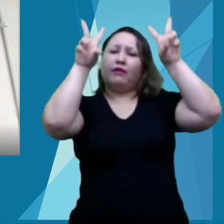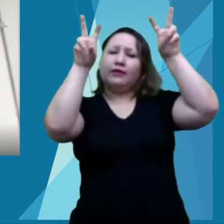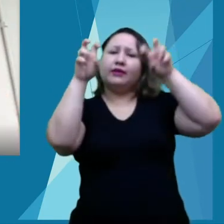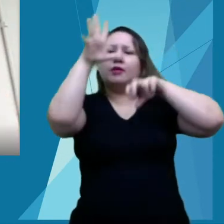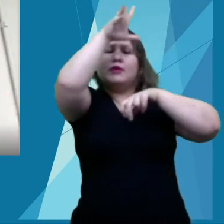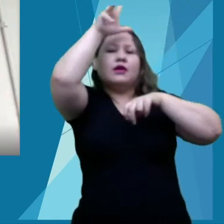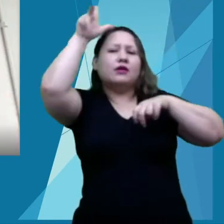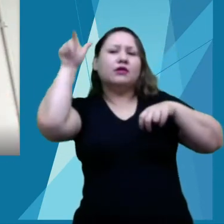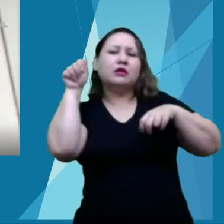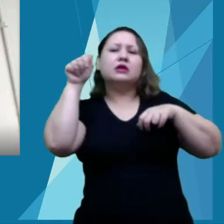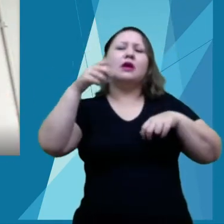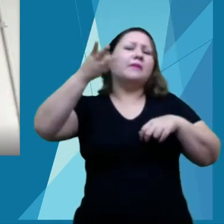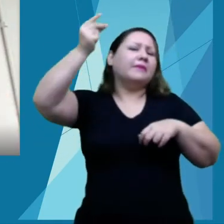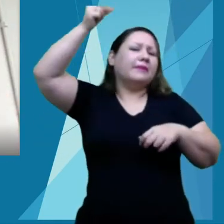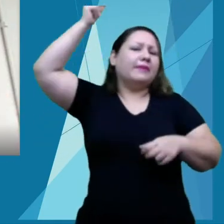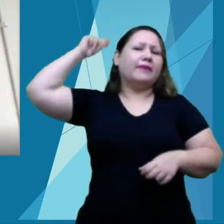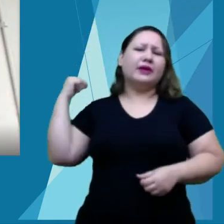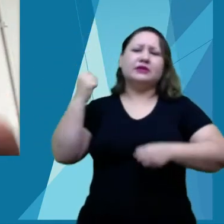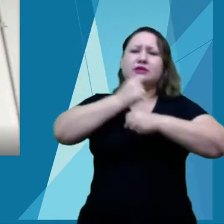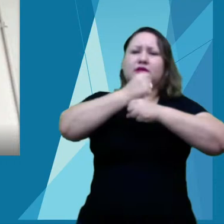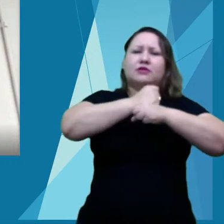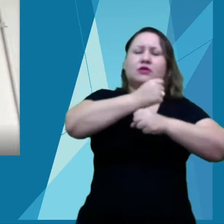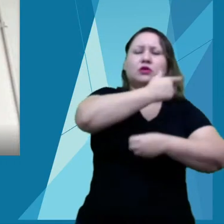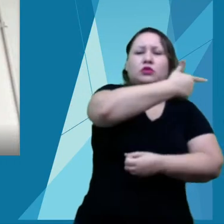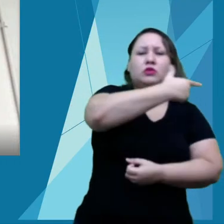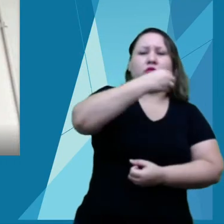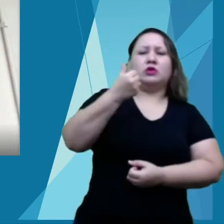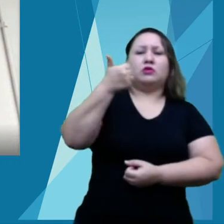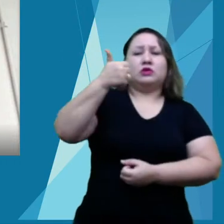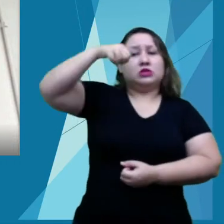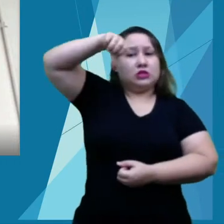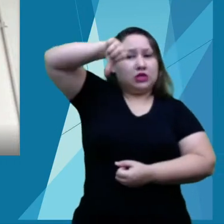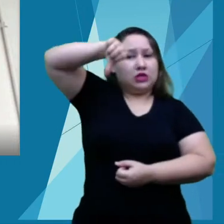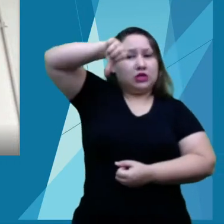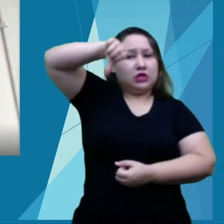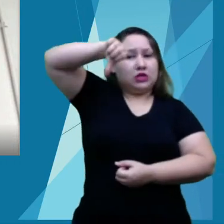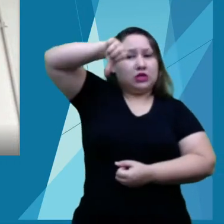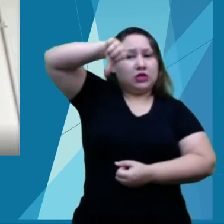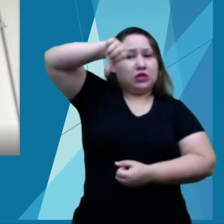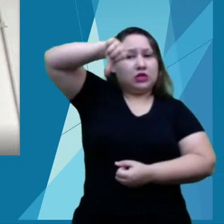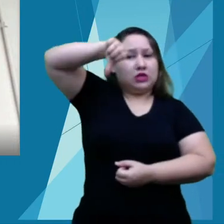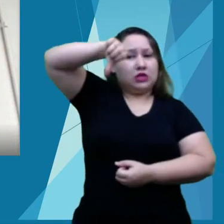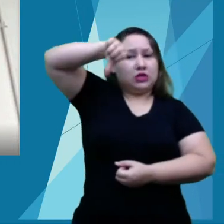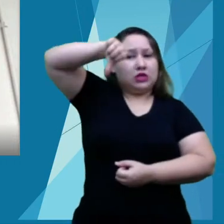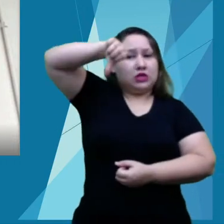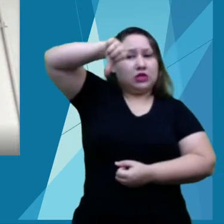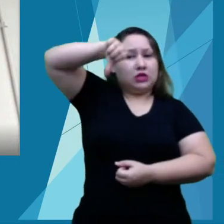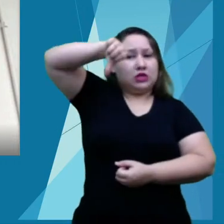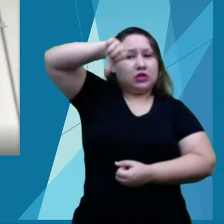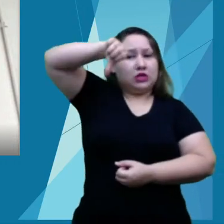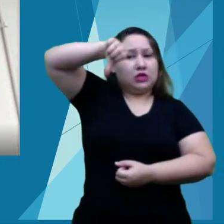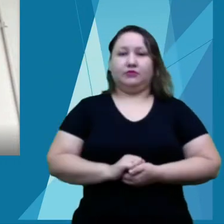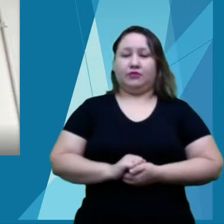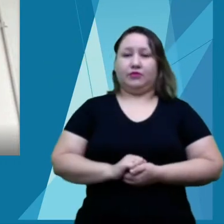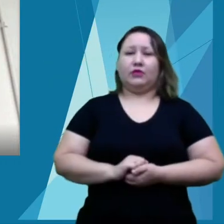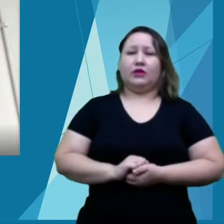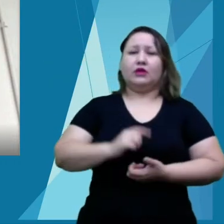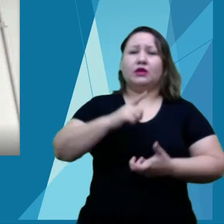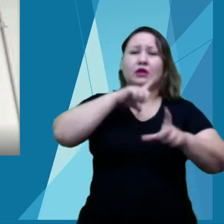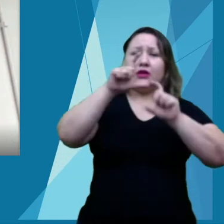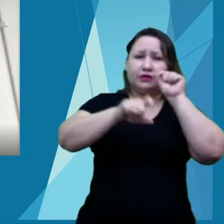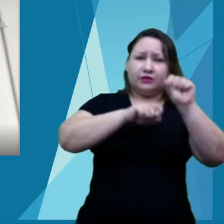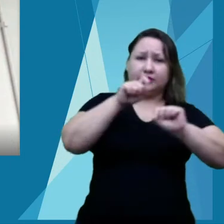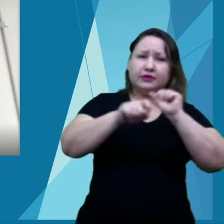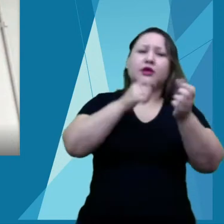no conceito de 2019 pelo então professor Pedro Plese, até esse